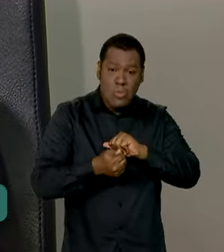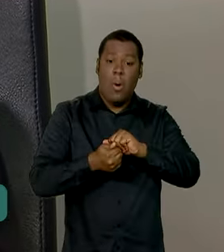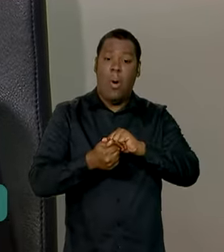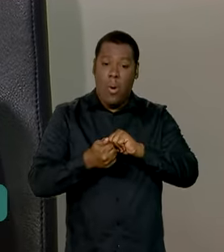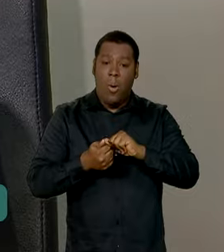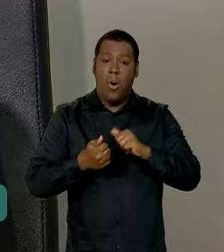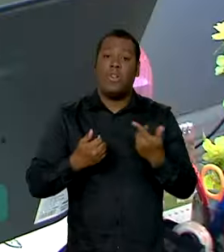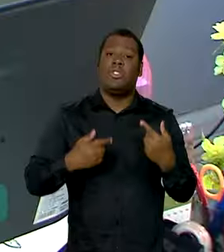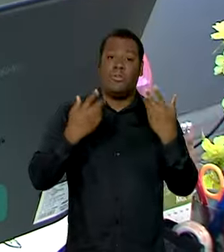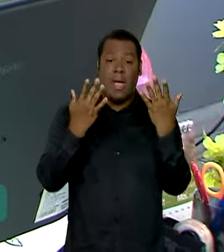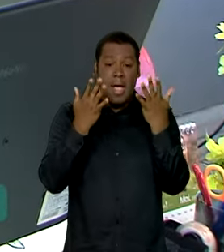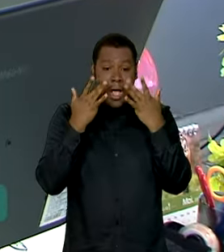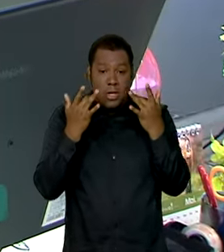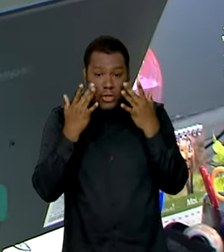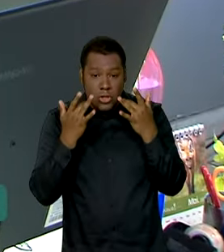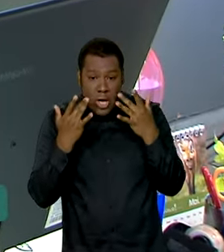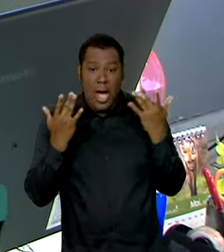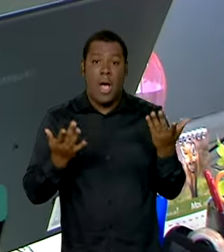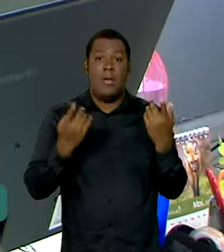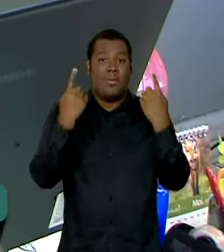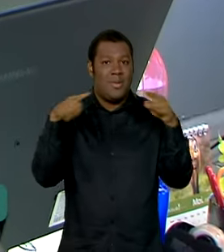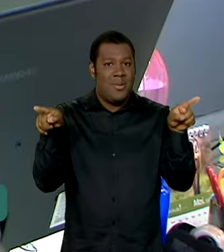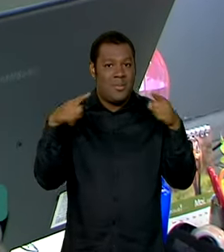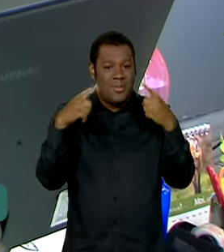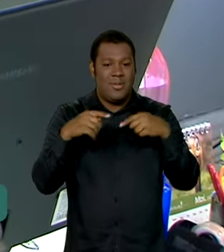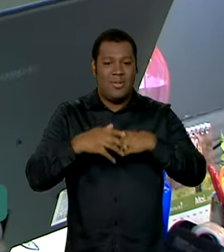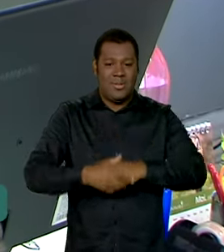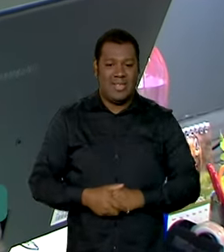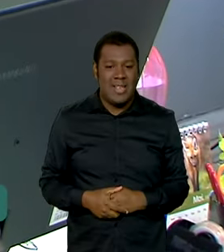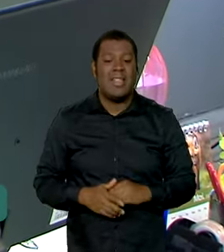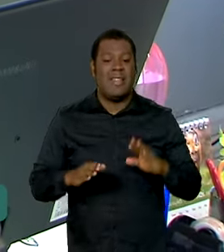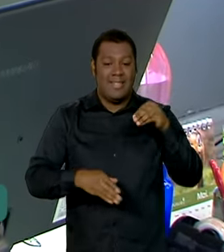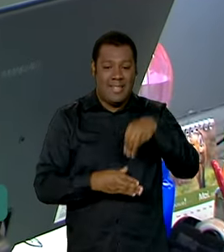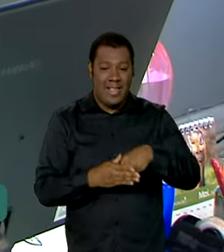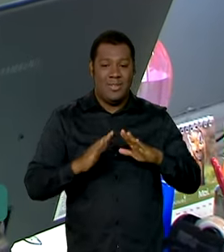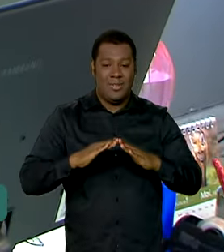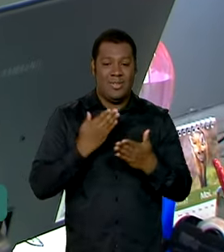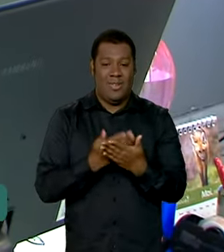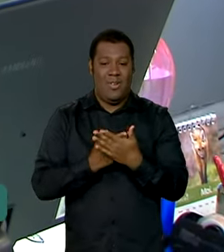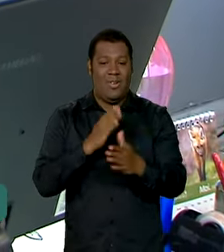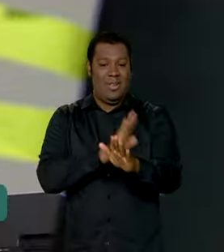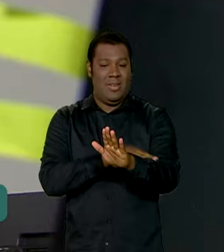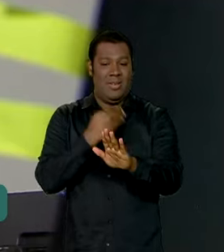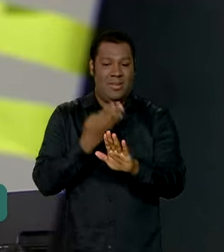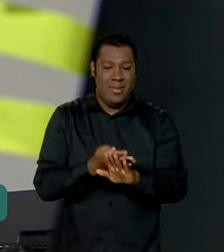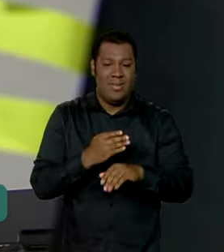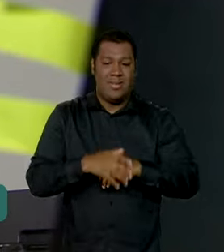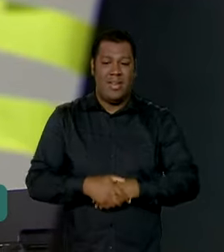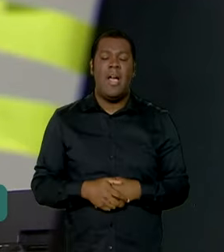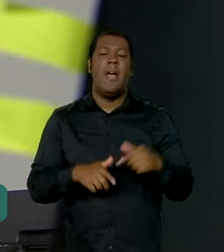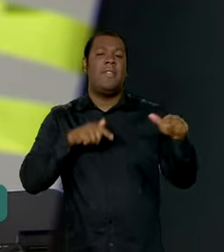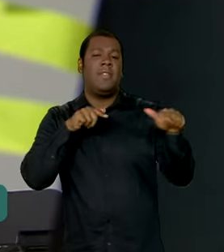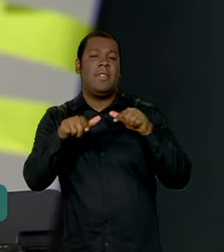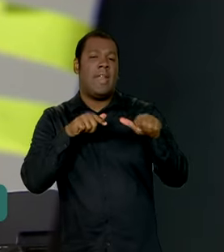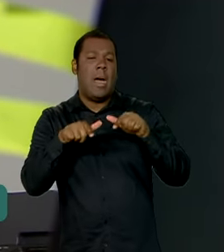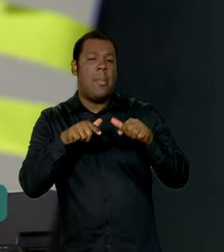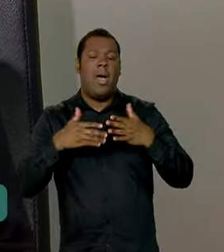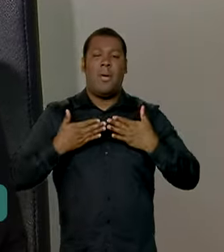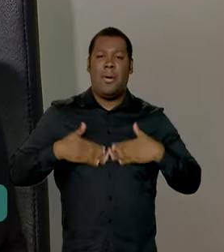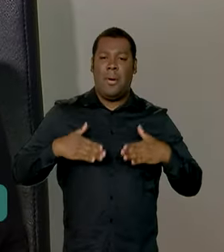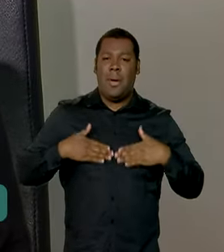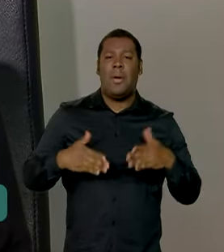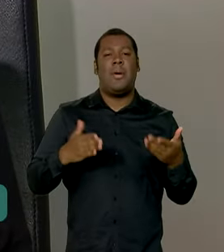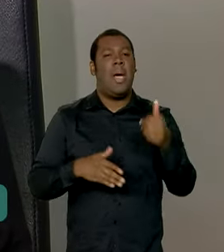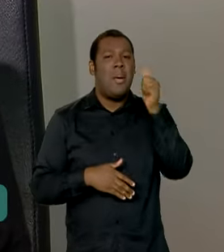música, é maravilhoso. Outro ponto que tranquiliza a Priscila é a segurança de trabalhar, sabendo que a filha está bem.